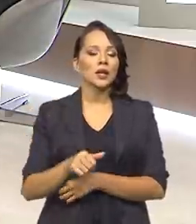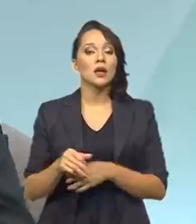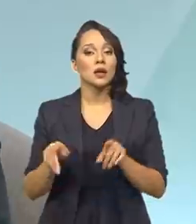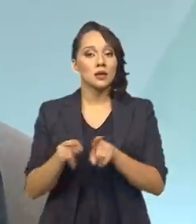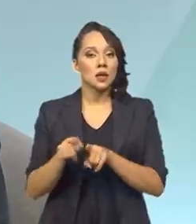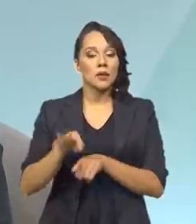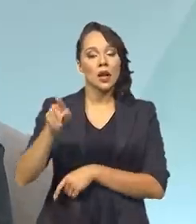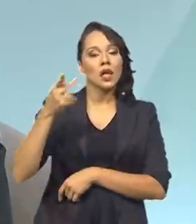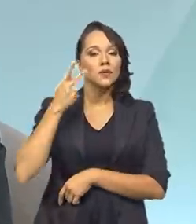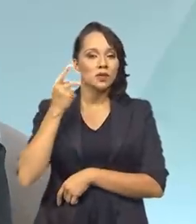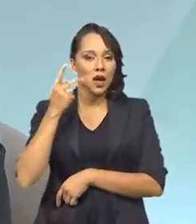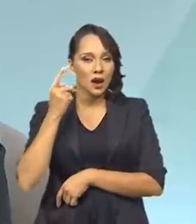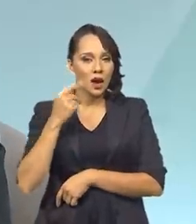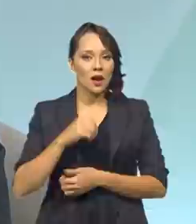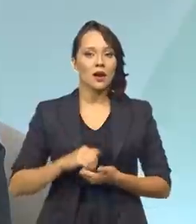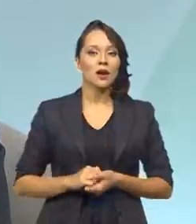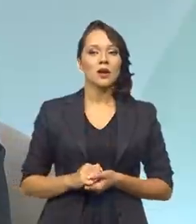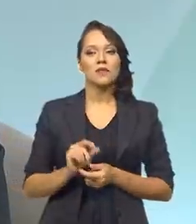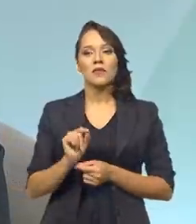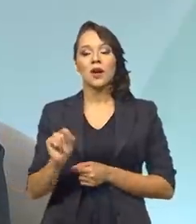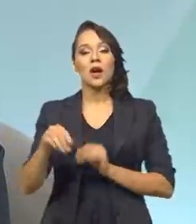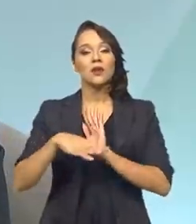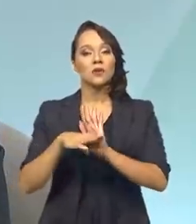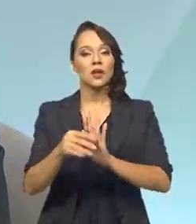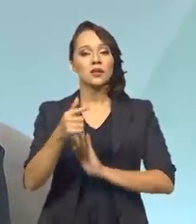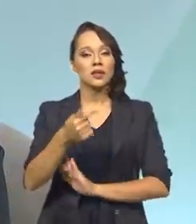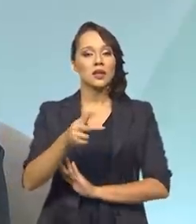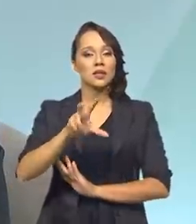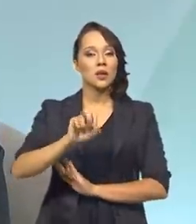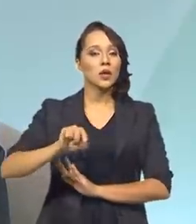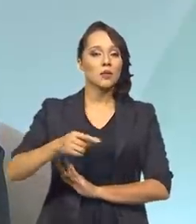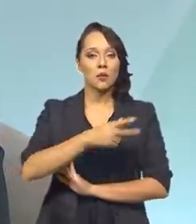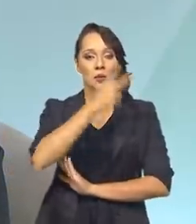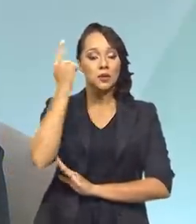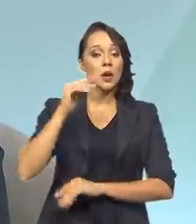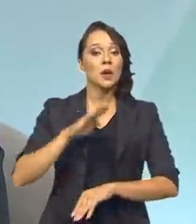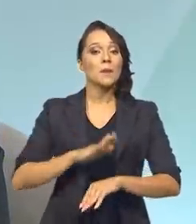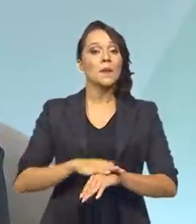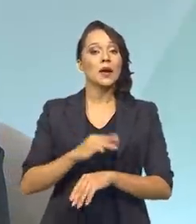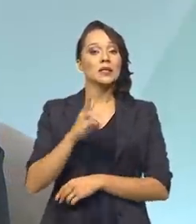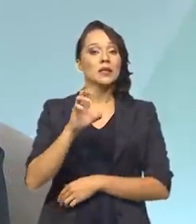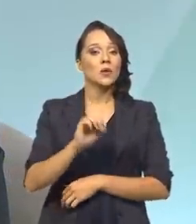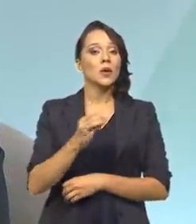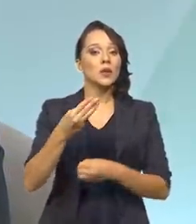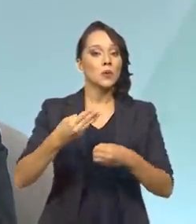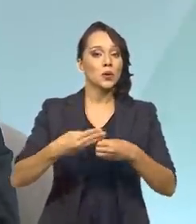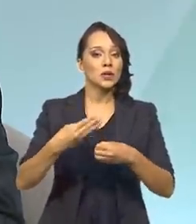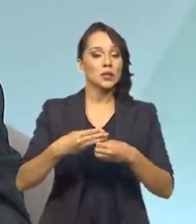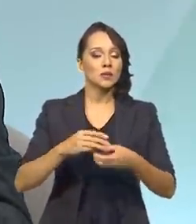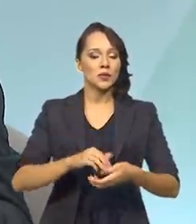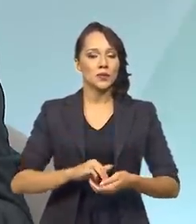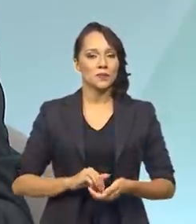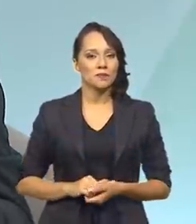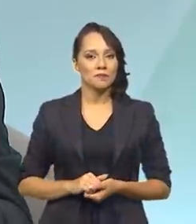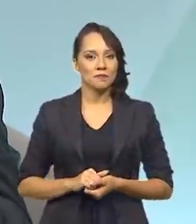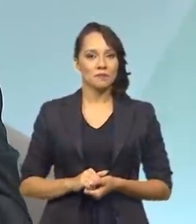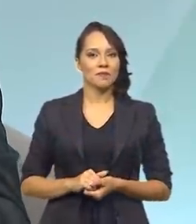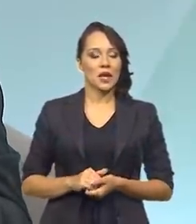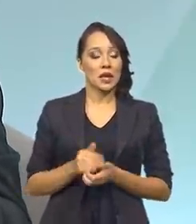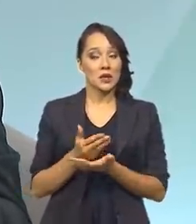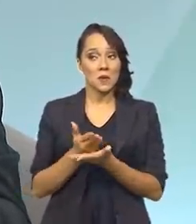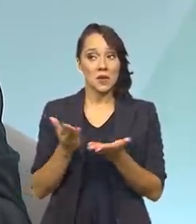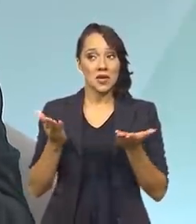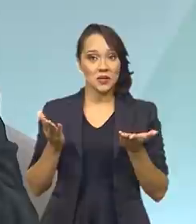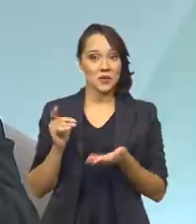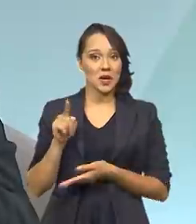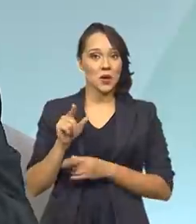parte do Ceará e vai atender 750 mil pessoas, mais de 50 municípios naquela área. Então, isso